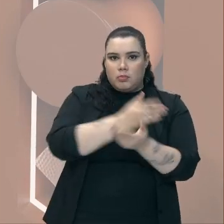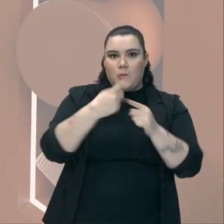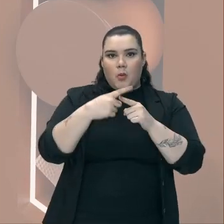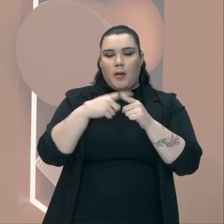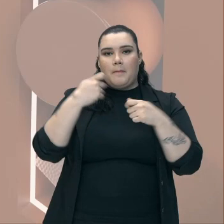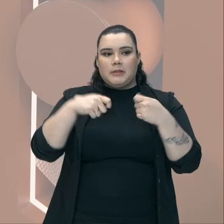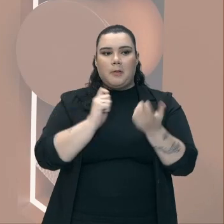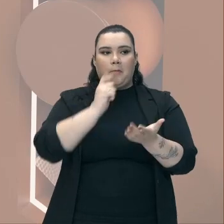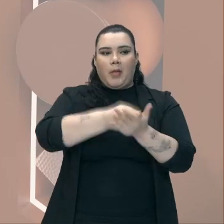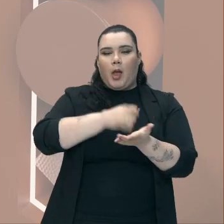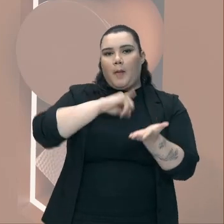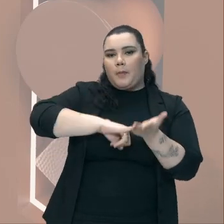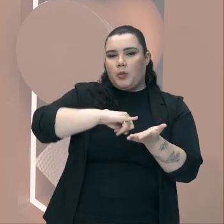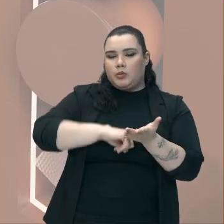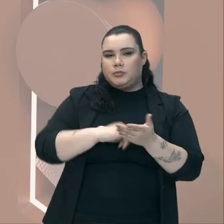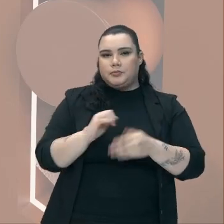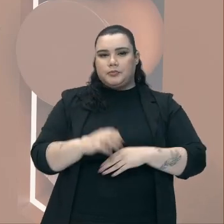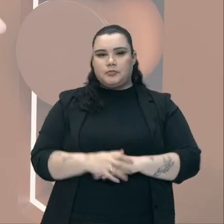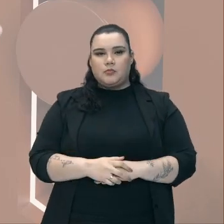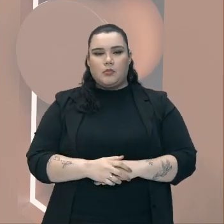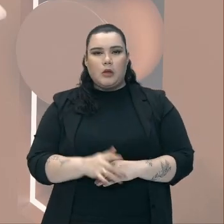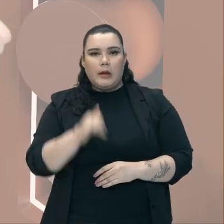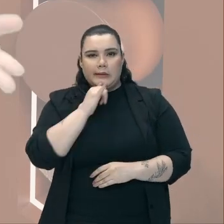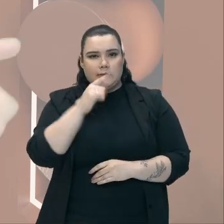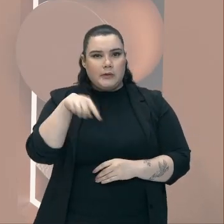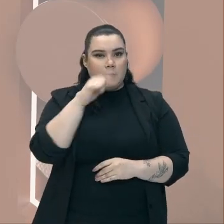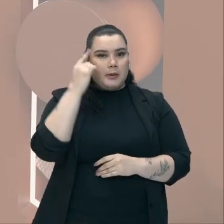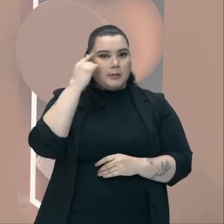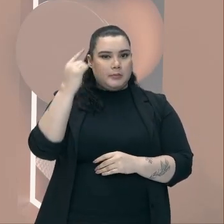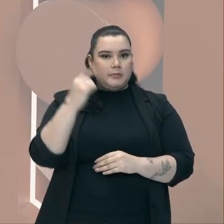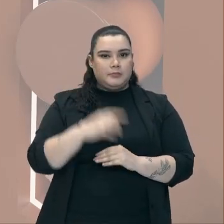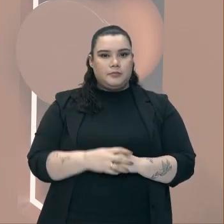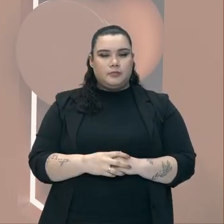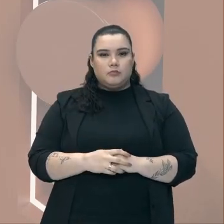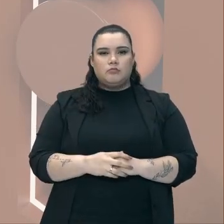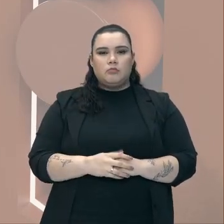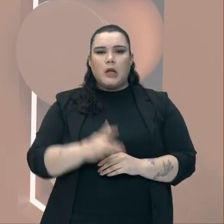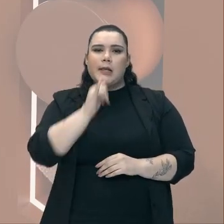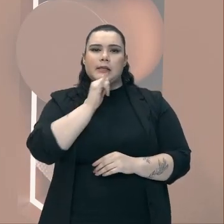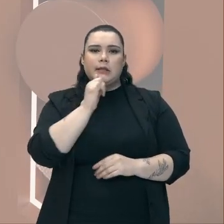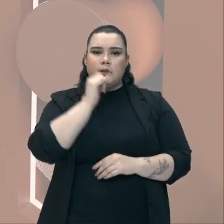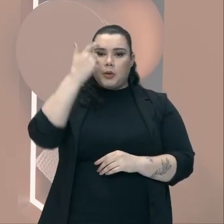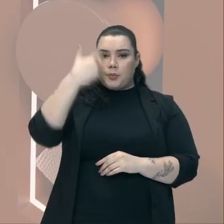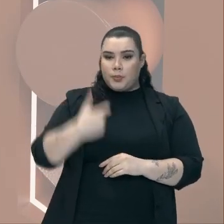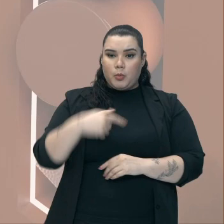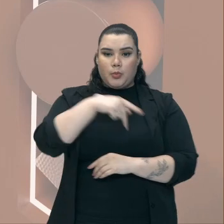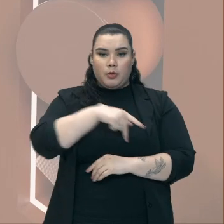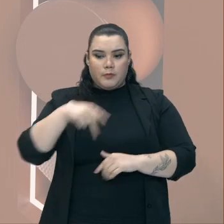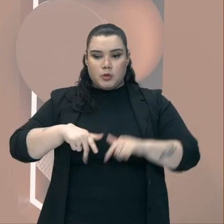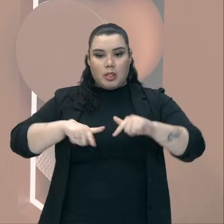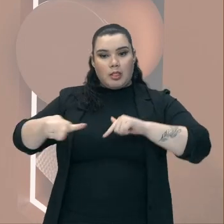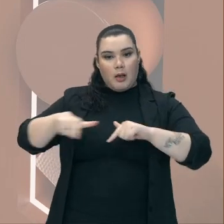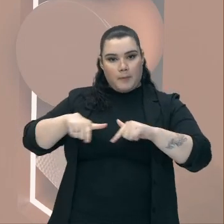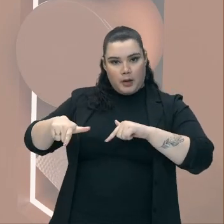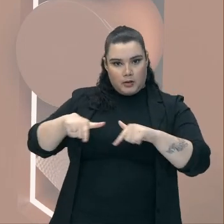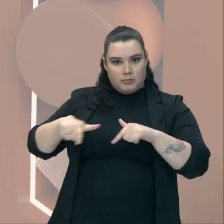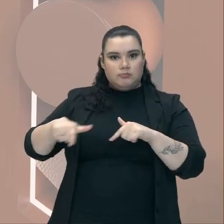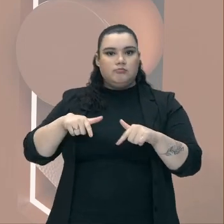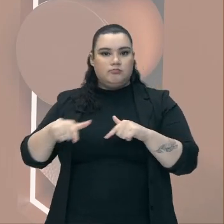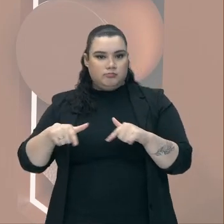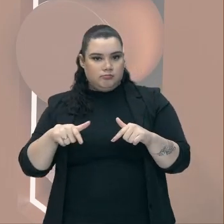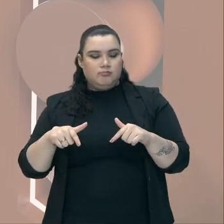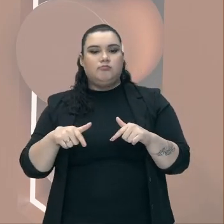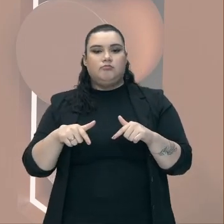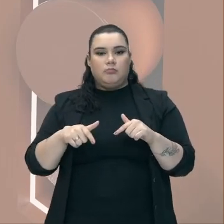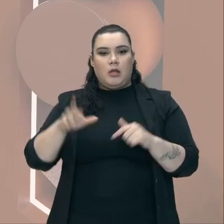Vamos imaginar o seguinte Que o minerador Aqui no caso Professor Ananias Vai ali A ele pertence